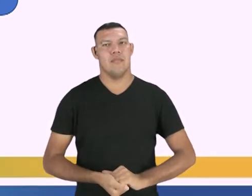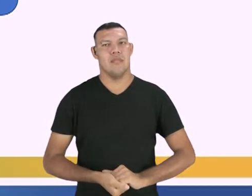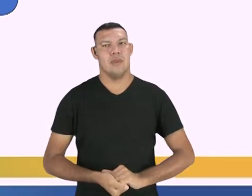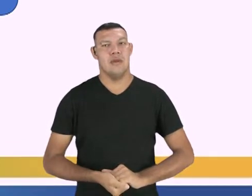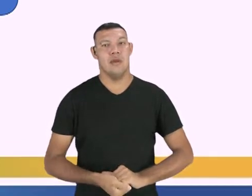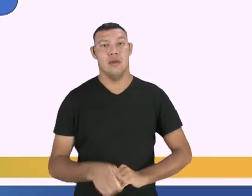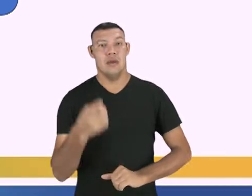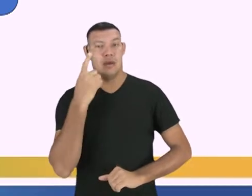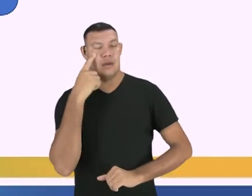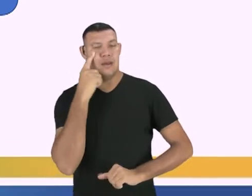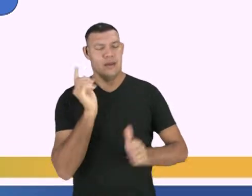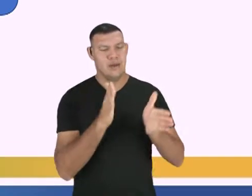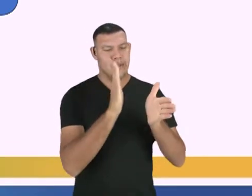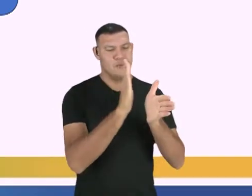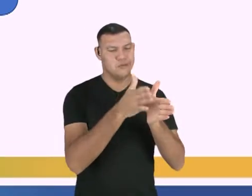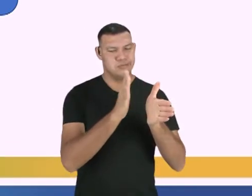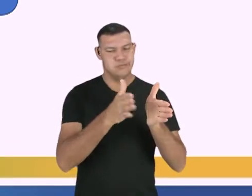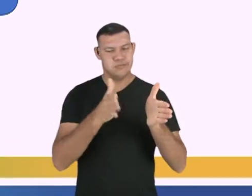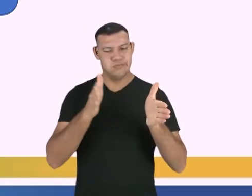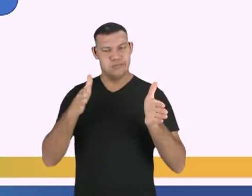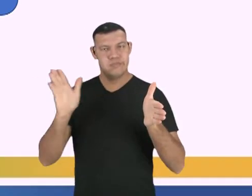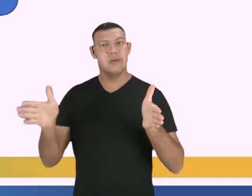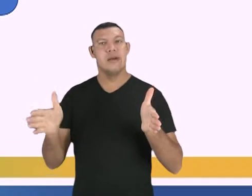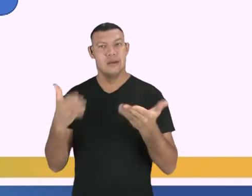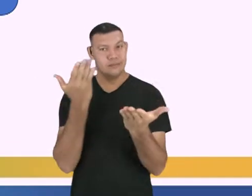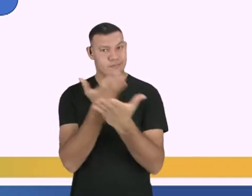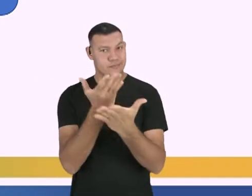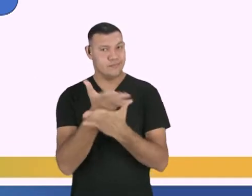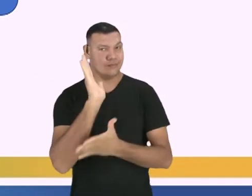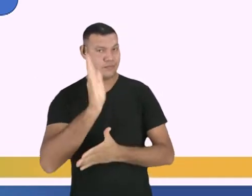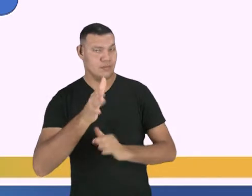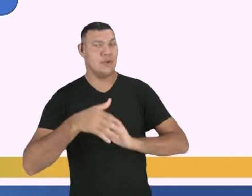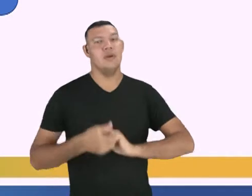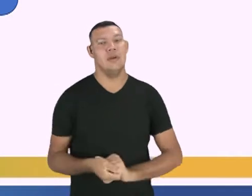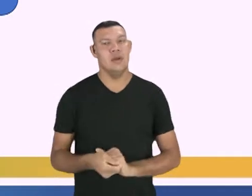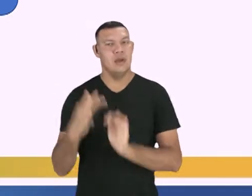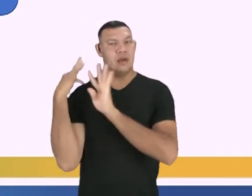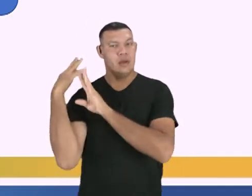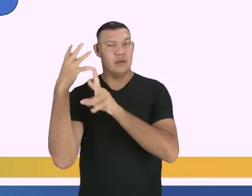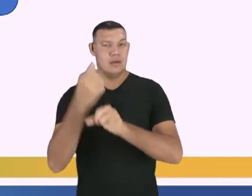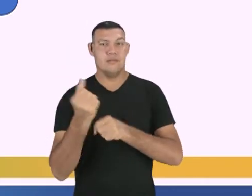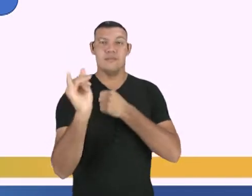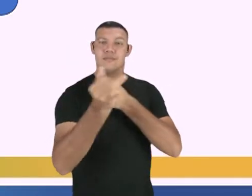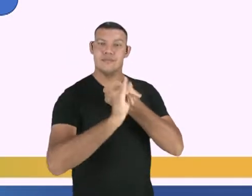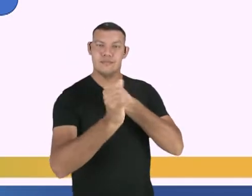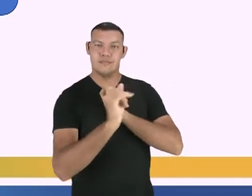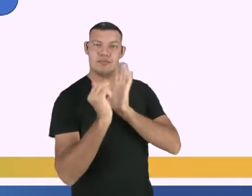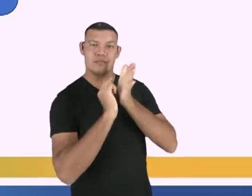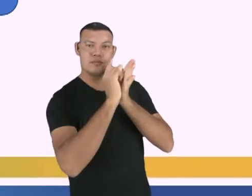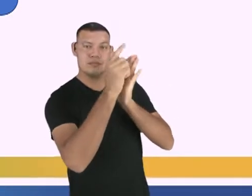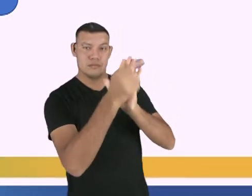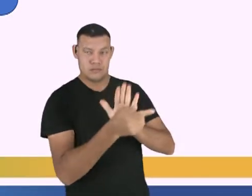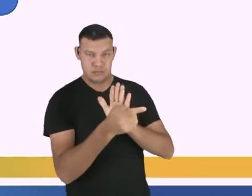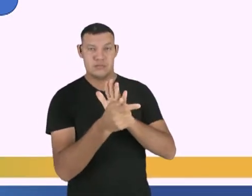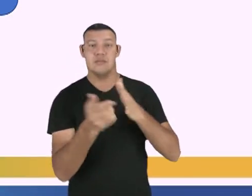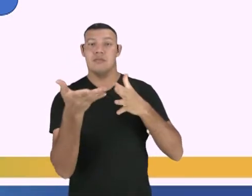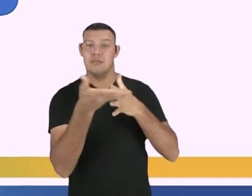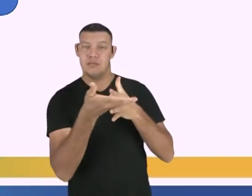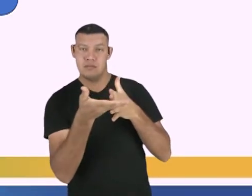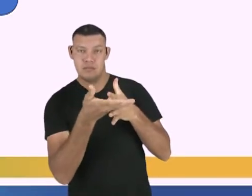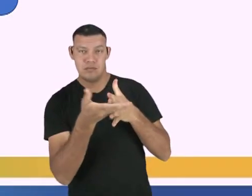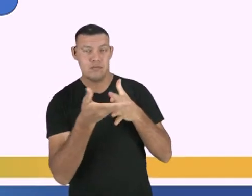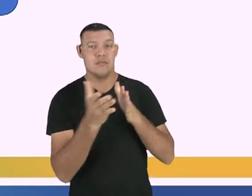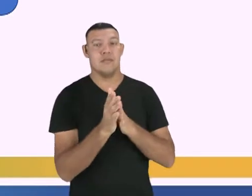Linha do tempo, vamos relembrar algumas coisas que a gente estudou. Relembramos que crônica é um gênero intermediário